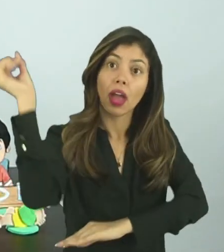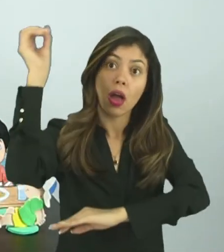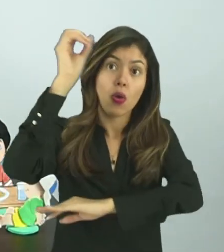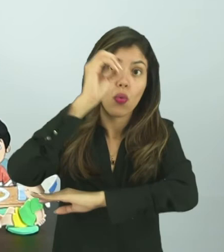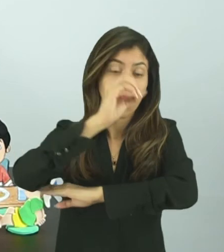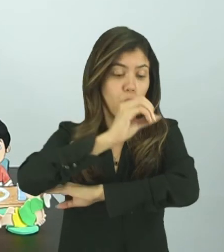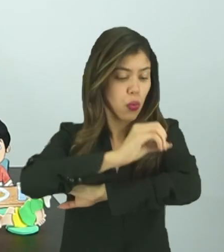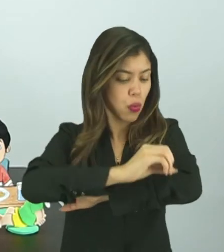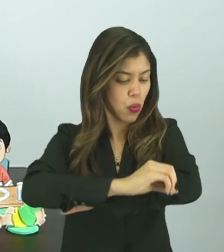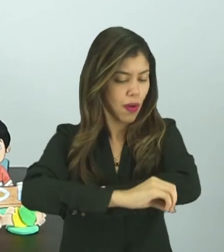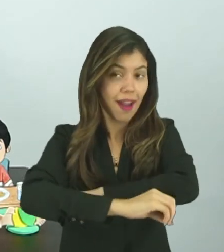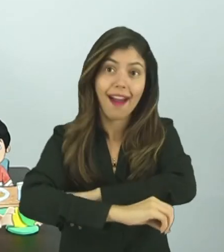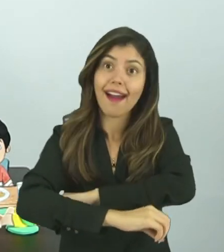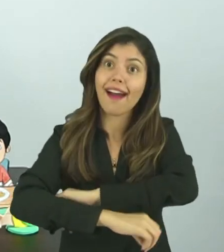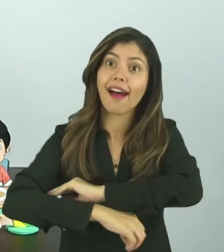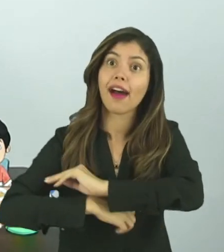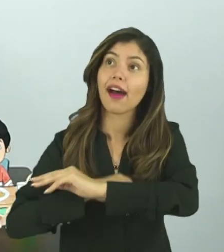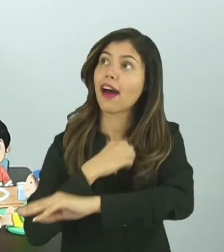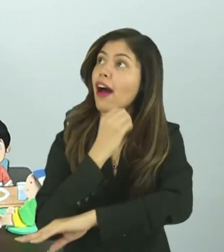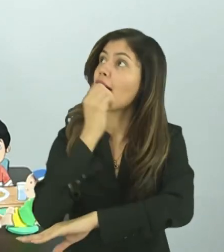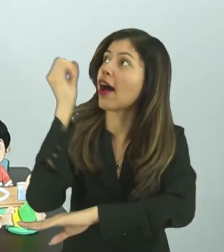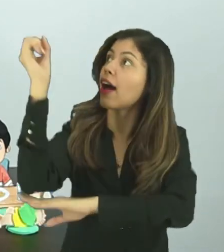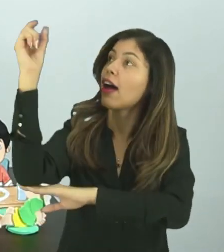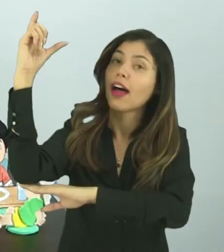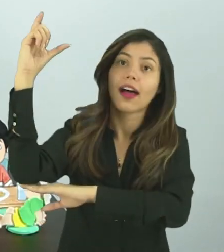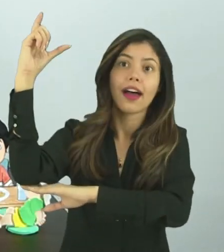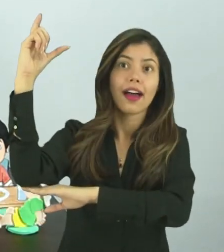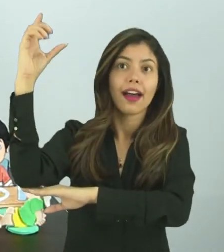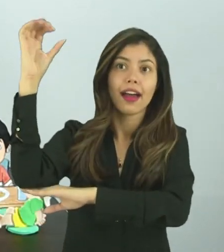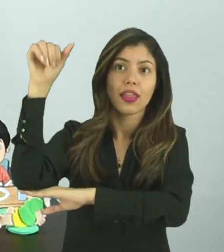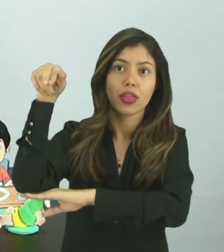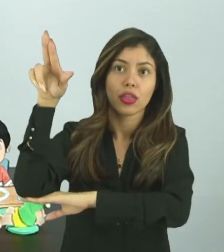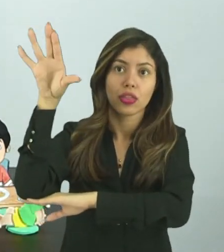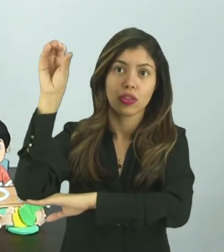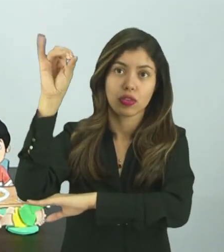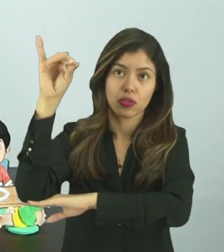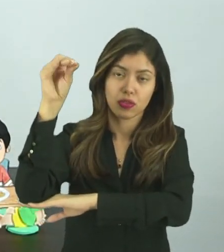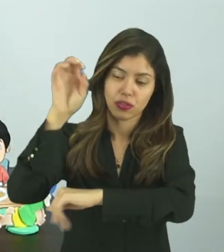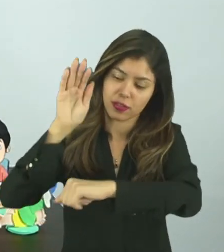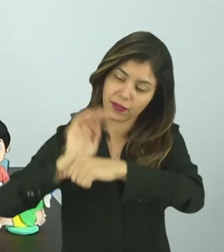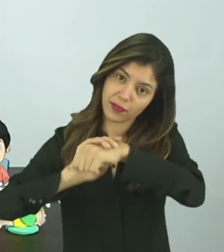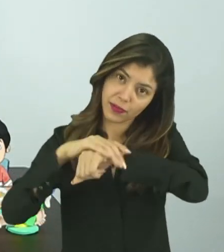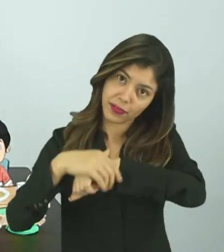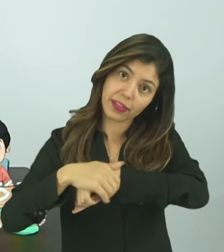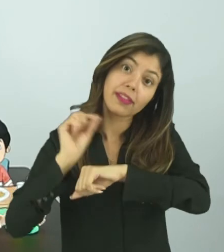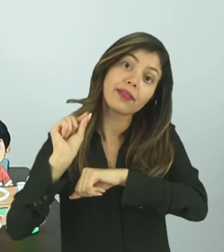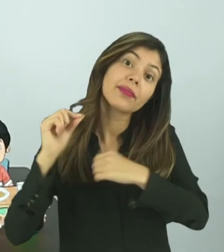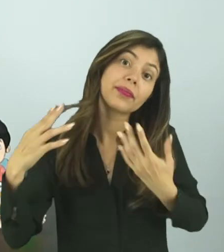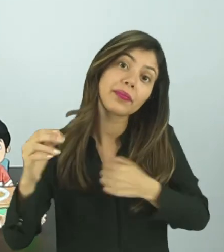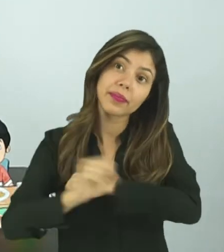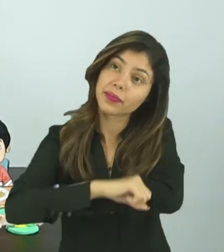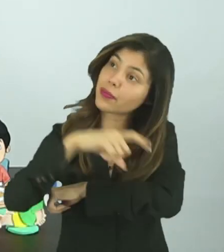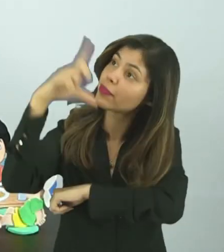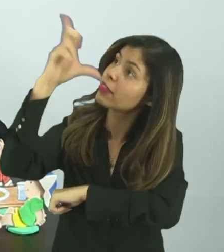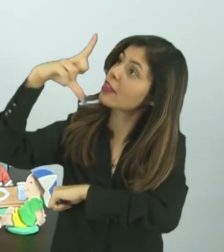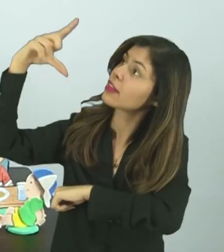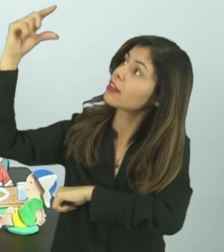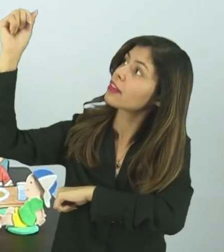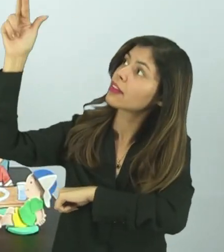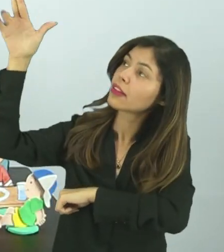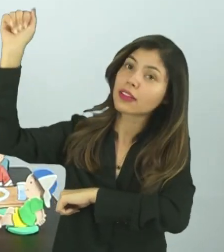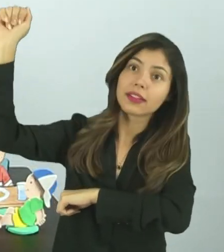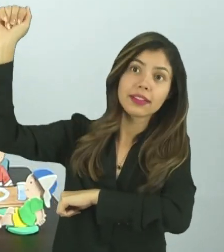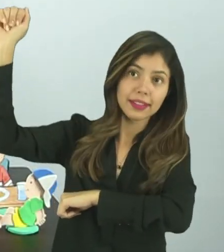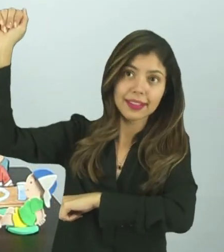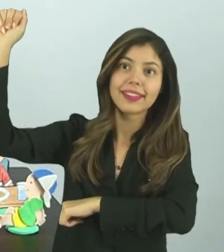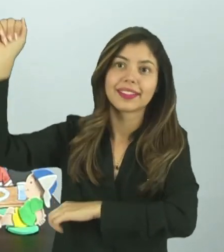embora e chega quem? Chega a noite. E com a noite vem o quê? Vem a lua, não